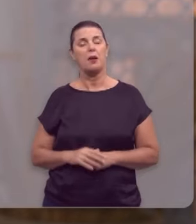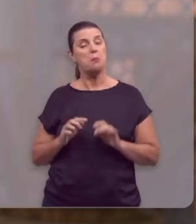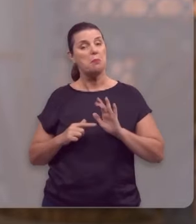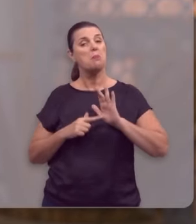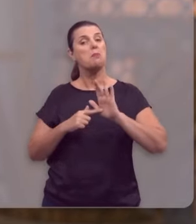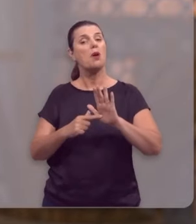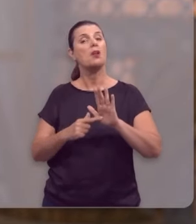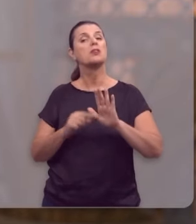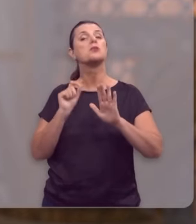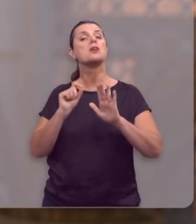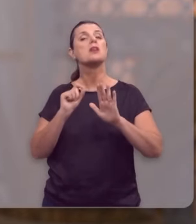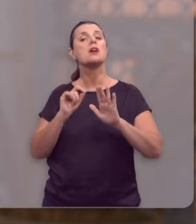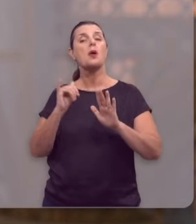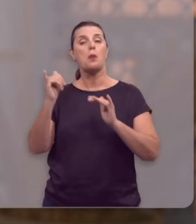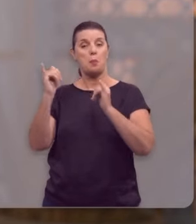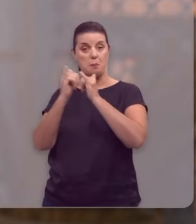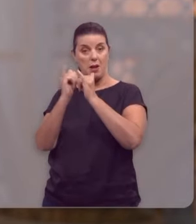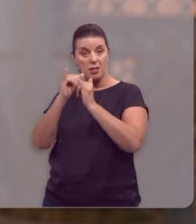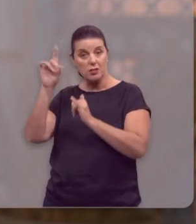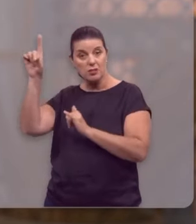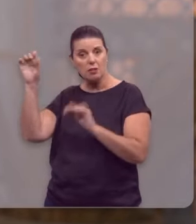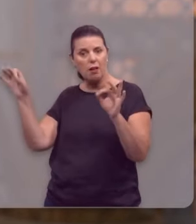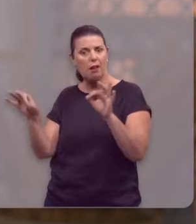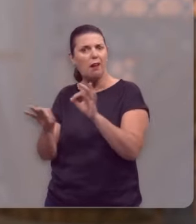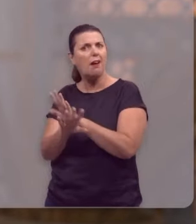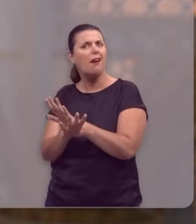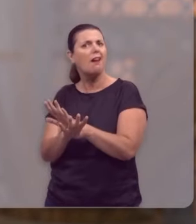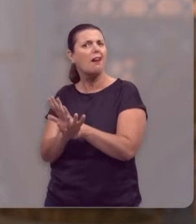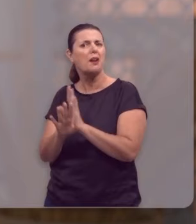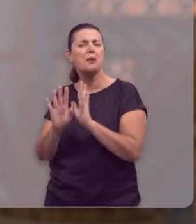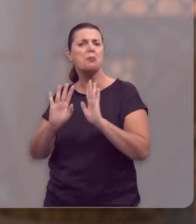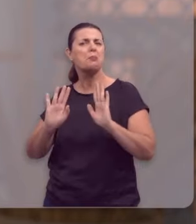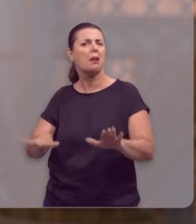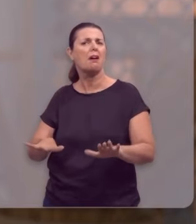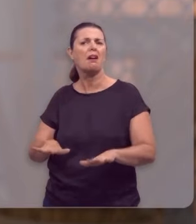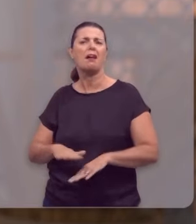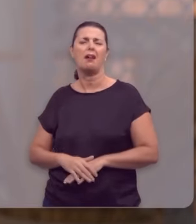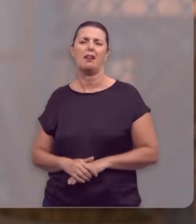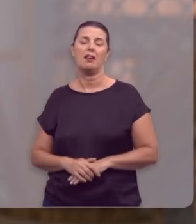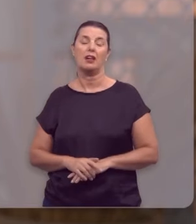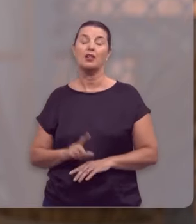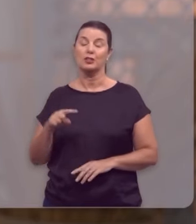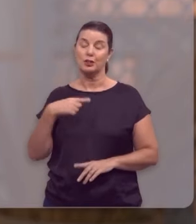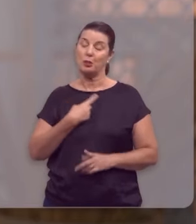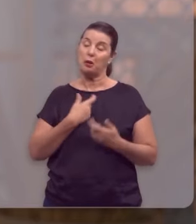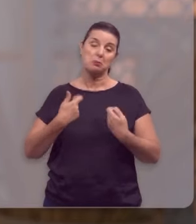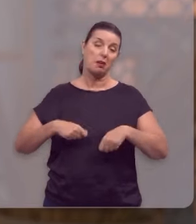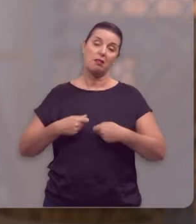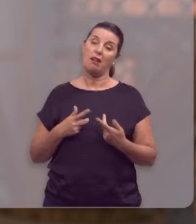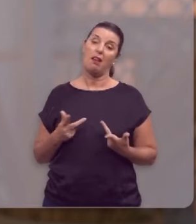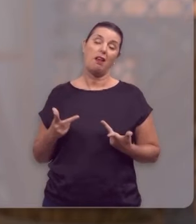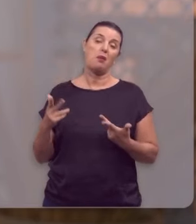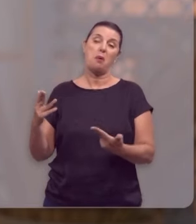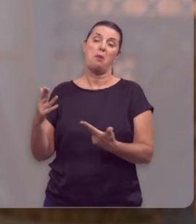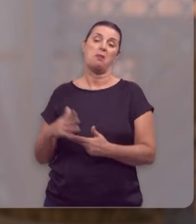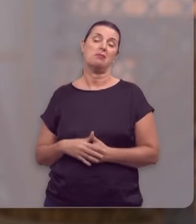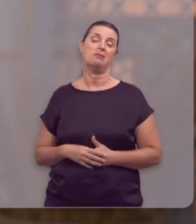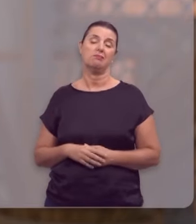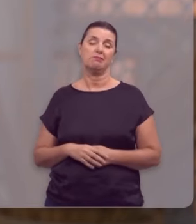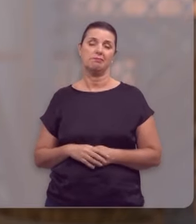retratam que o perdão de Deus é completo, é final, é cabal. E assim devemos nós